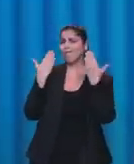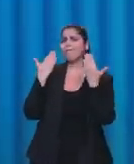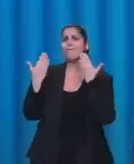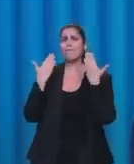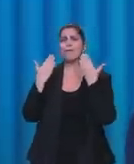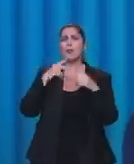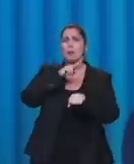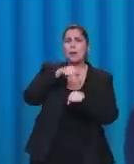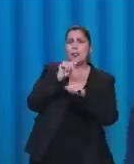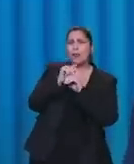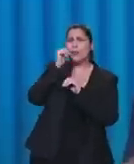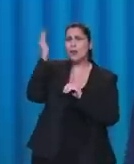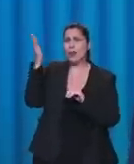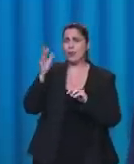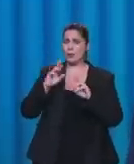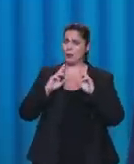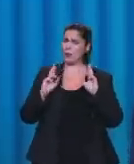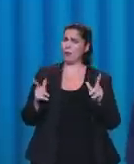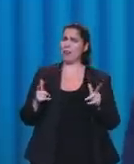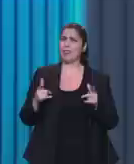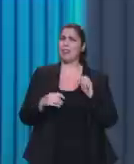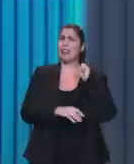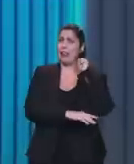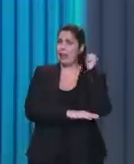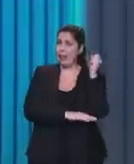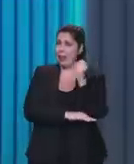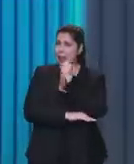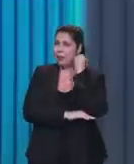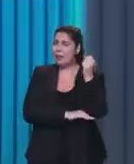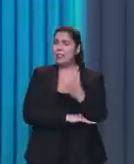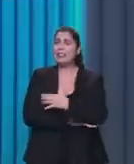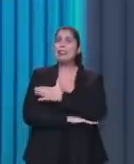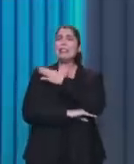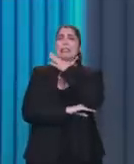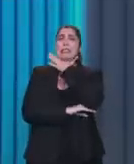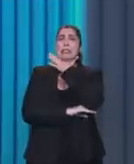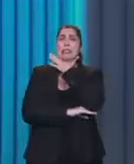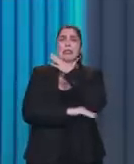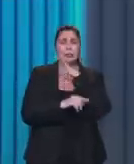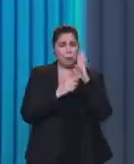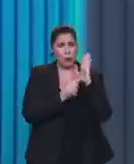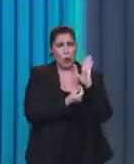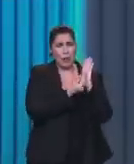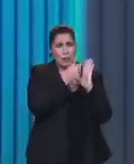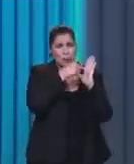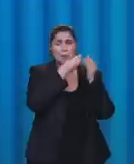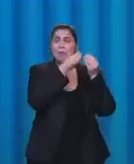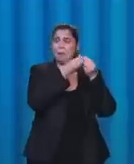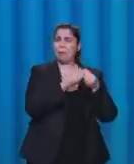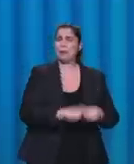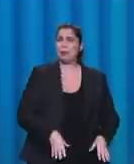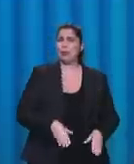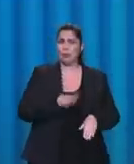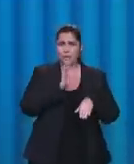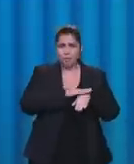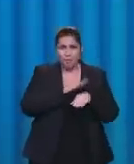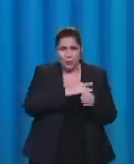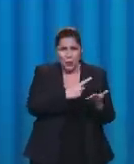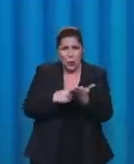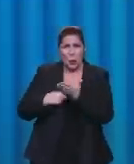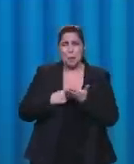a crise vai se agravar e o orçamento brasileiro está desmontado. E o conjunto de conchavos que o senhor fez não